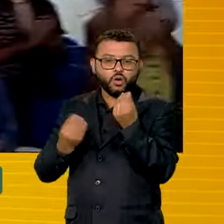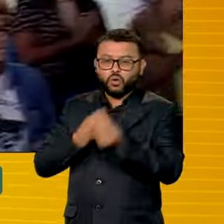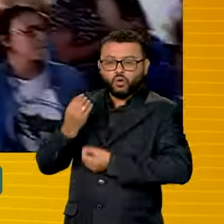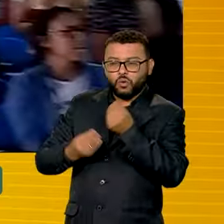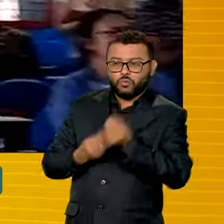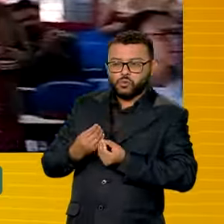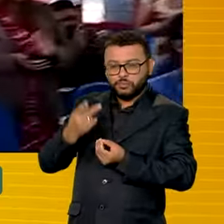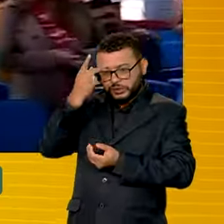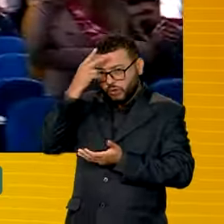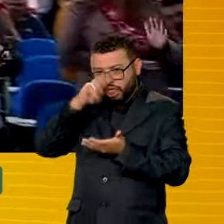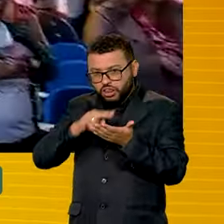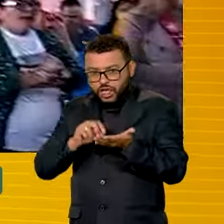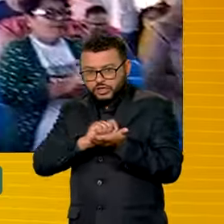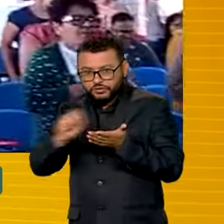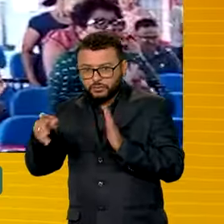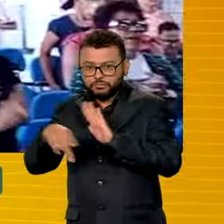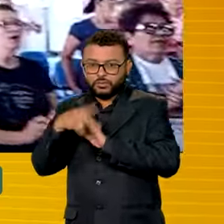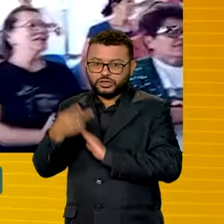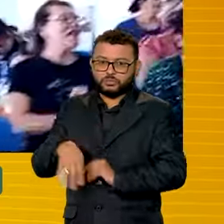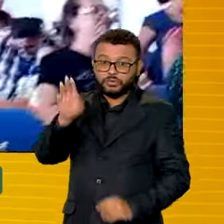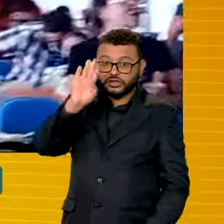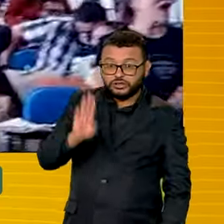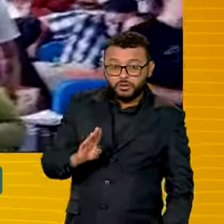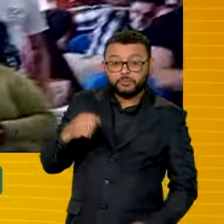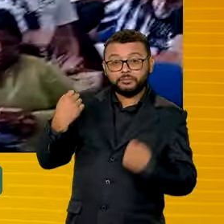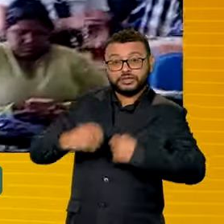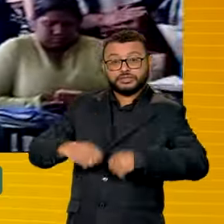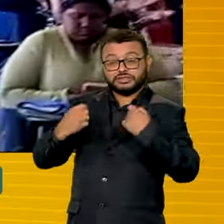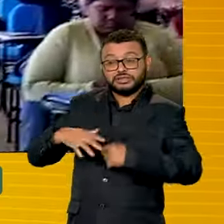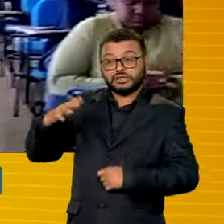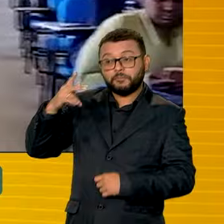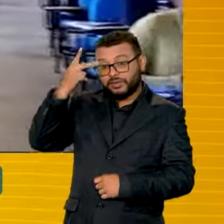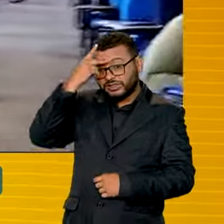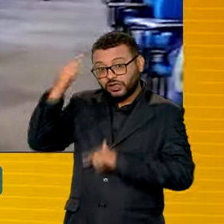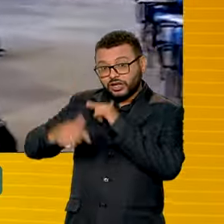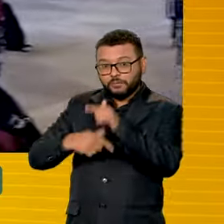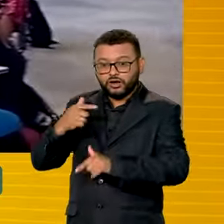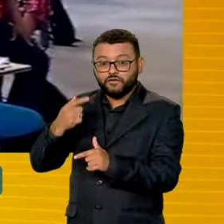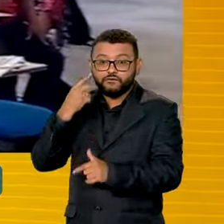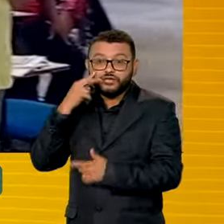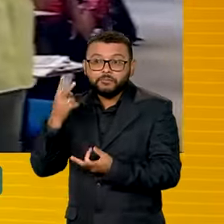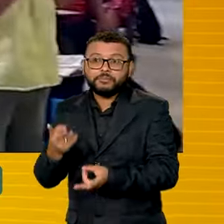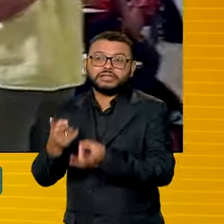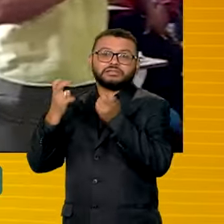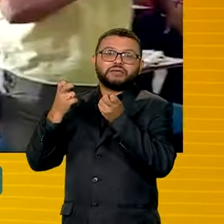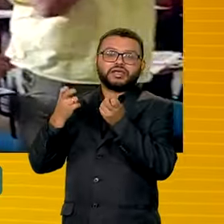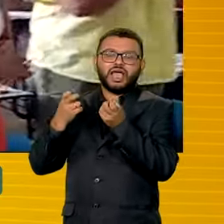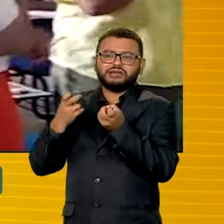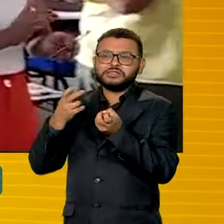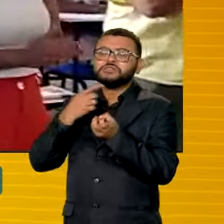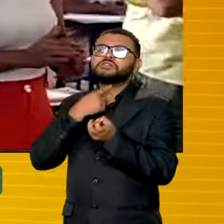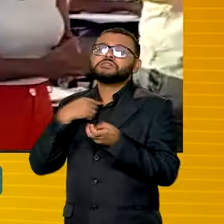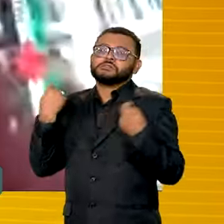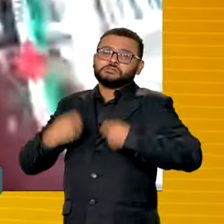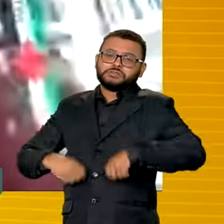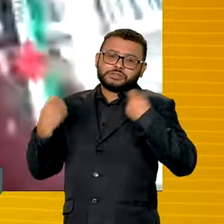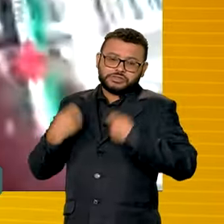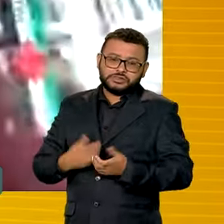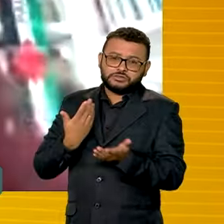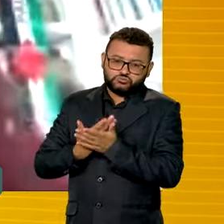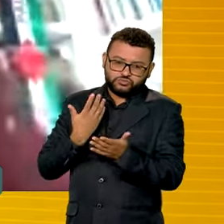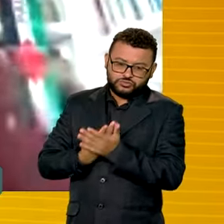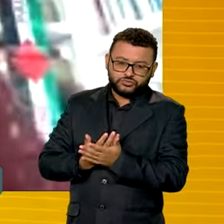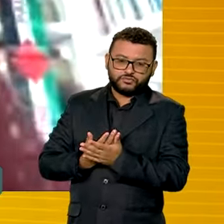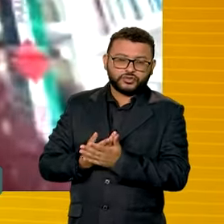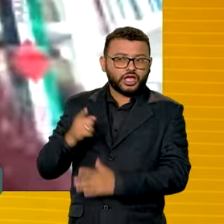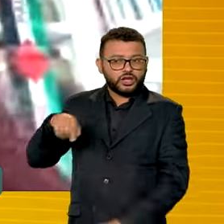analfabetismo no Brasil, é preciso que o trabalhador do campo veja a educação como uma necessidade. O jovem